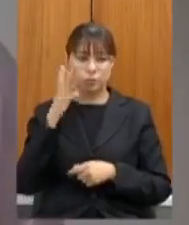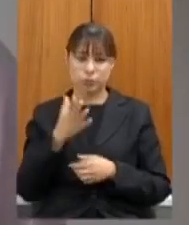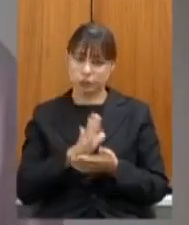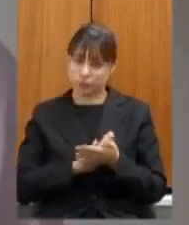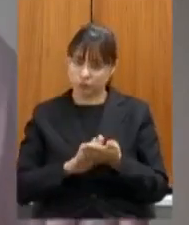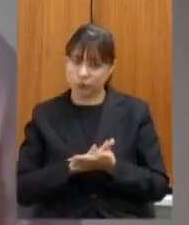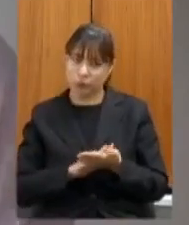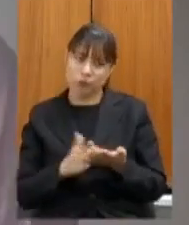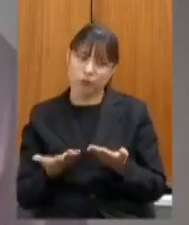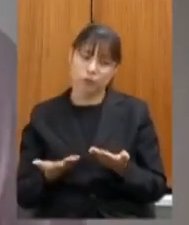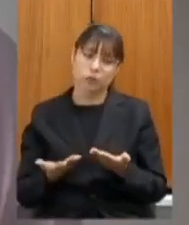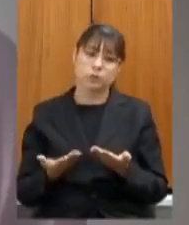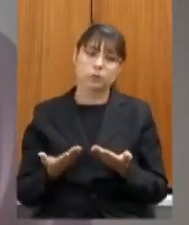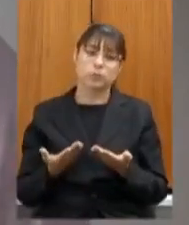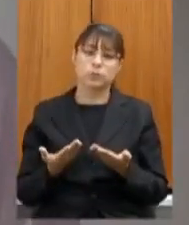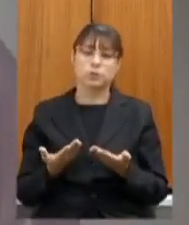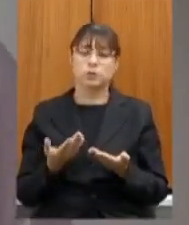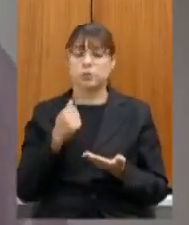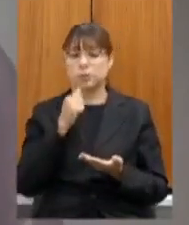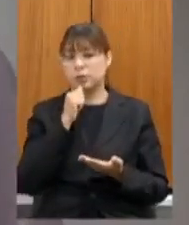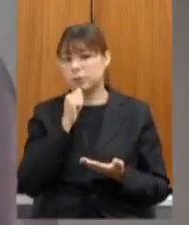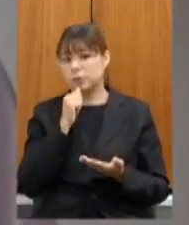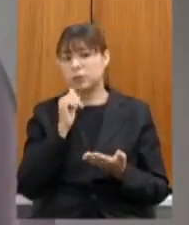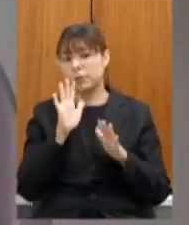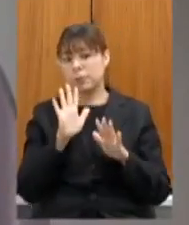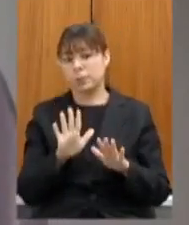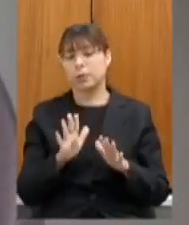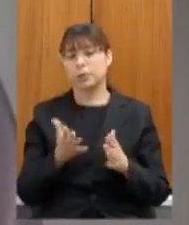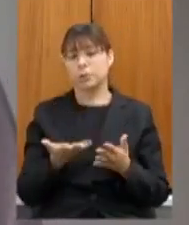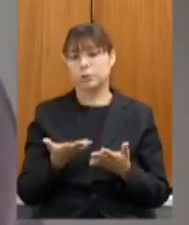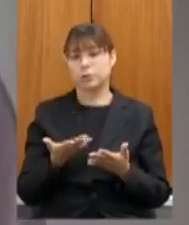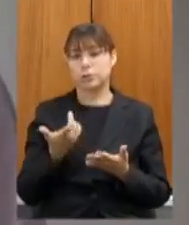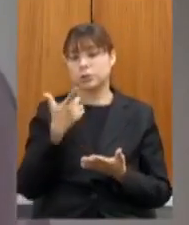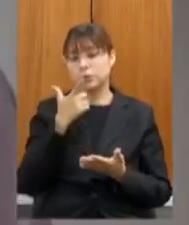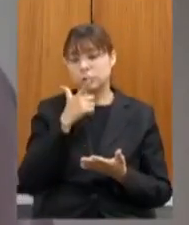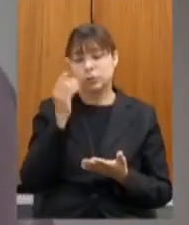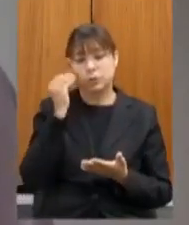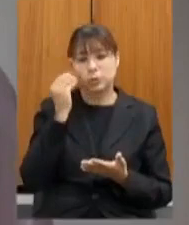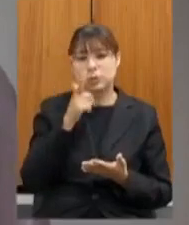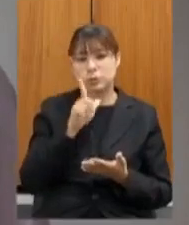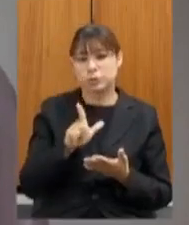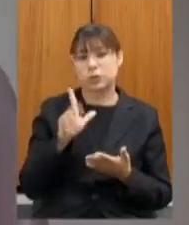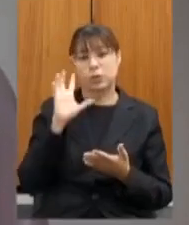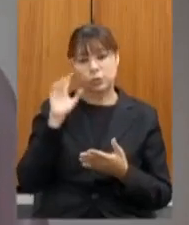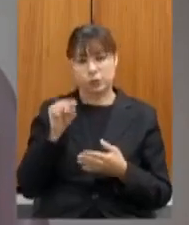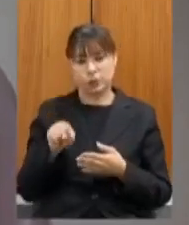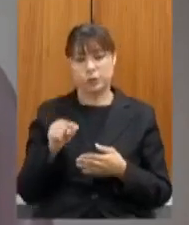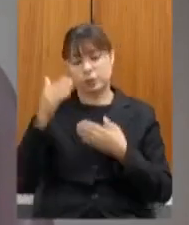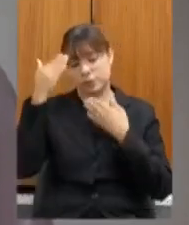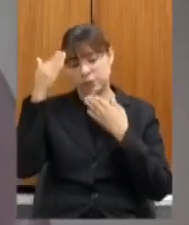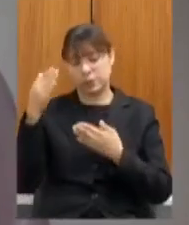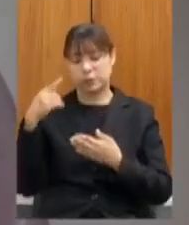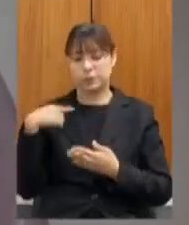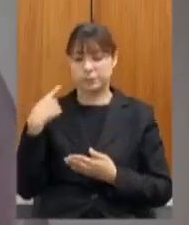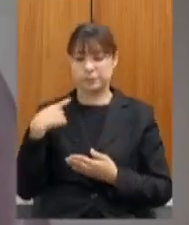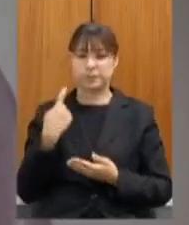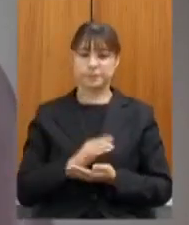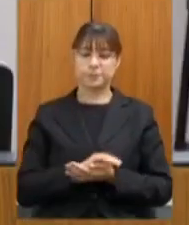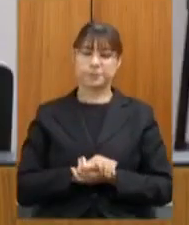houve a definição final dessa situação já ver se a gente consegue contemplar muito obrigada viu deputado